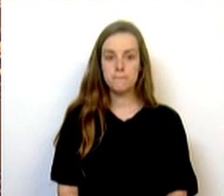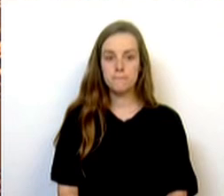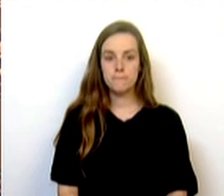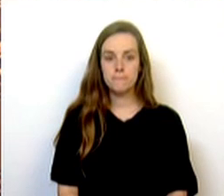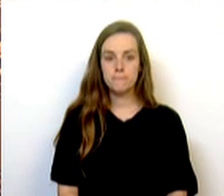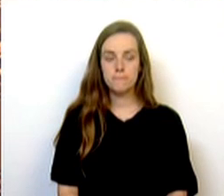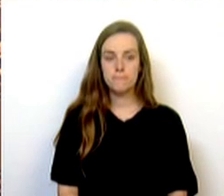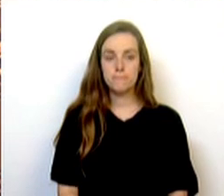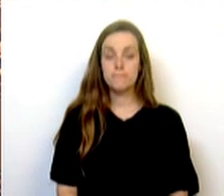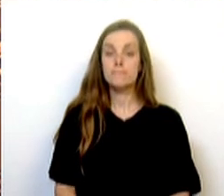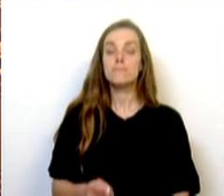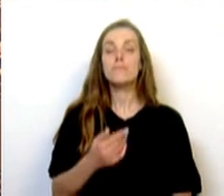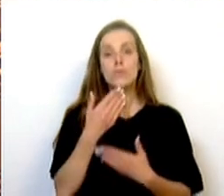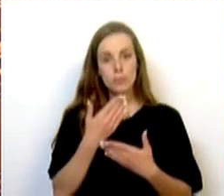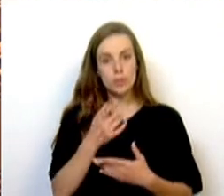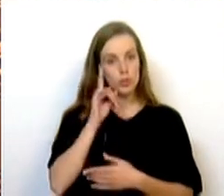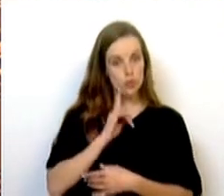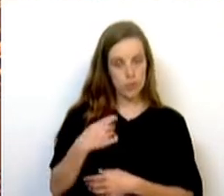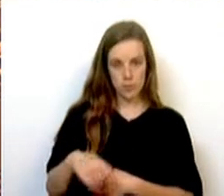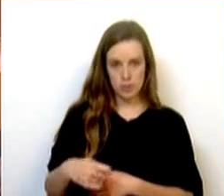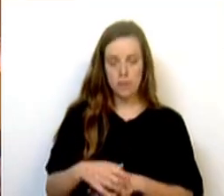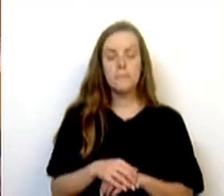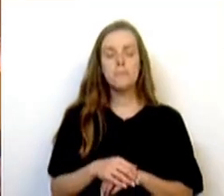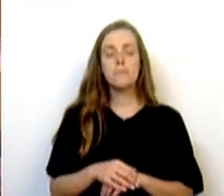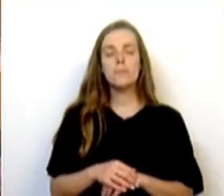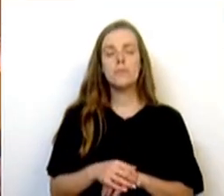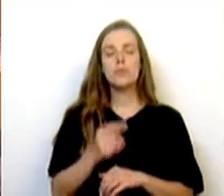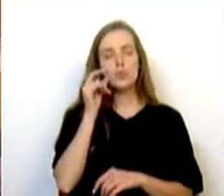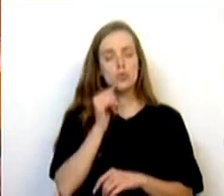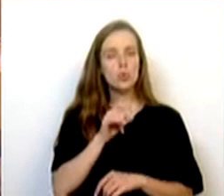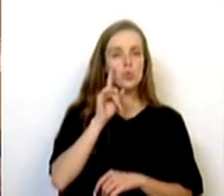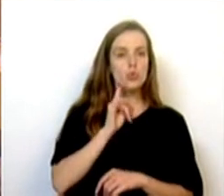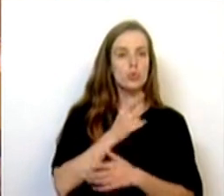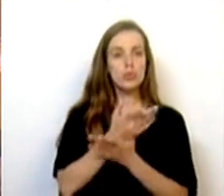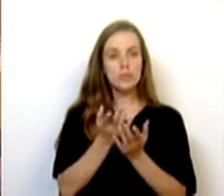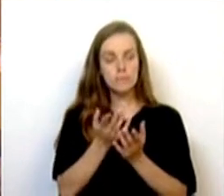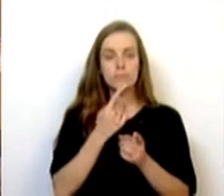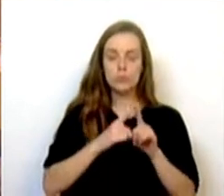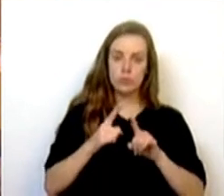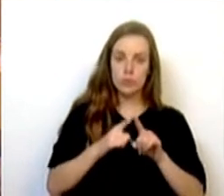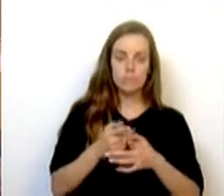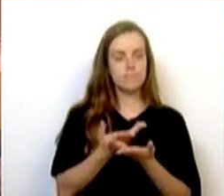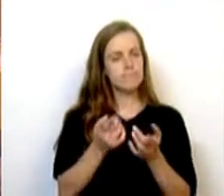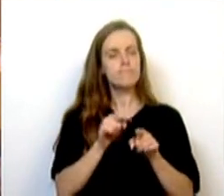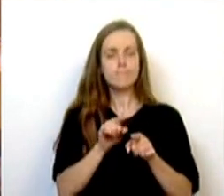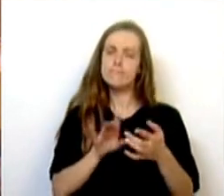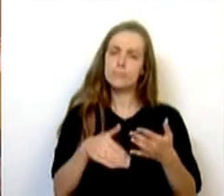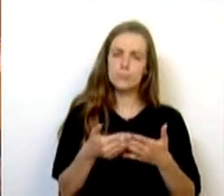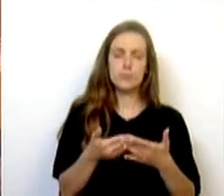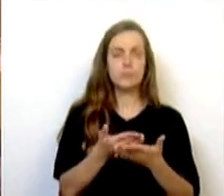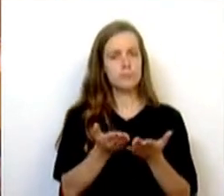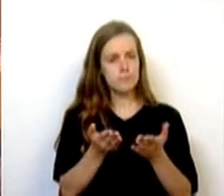Muito obrigada, Sra. Presidente. Srs. Srs. Deputados, na presente iniciativa desta